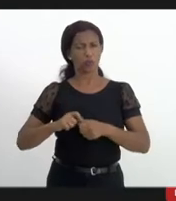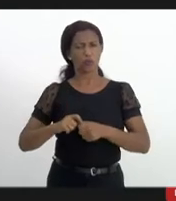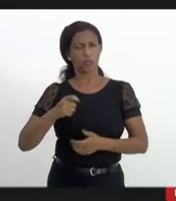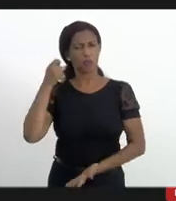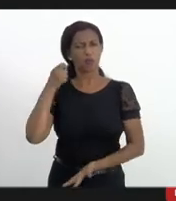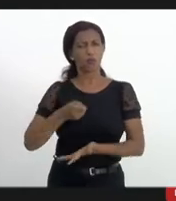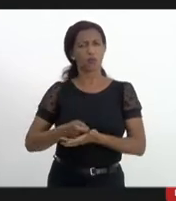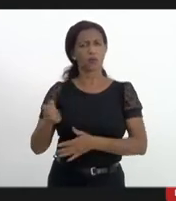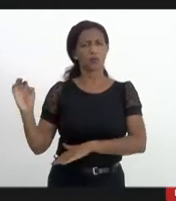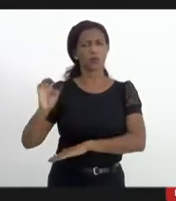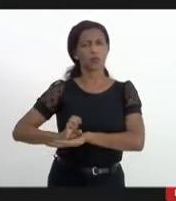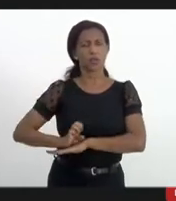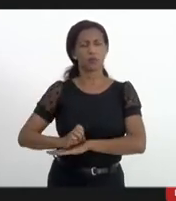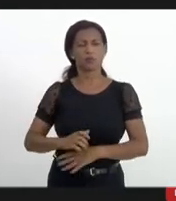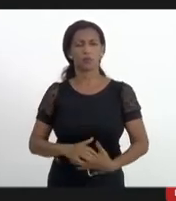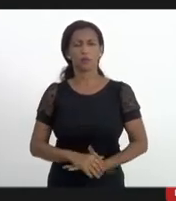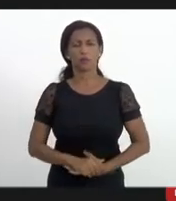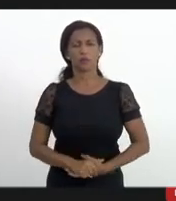a força do Estado.